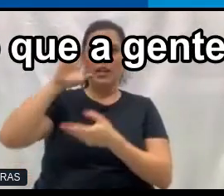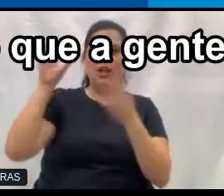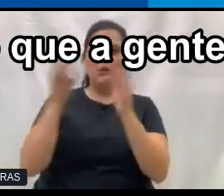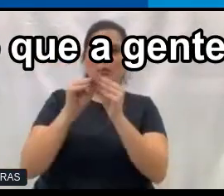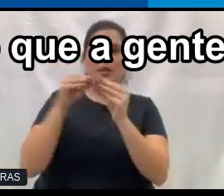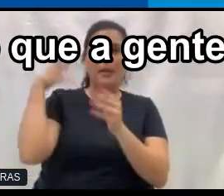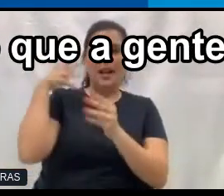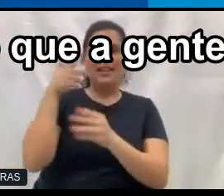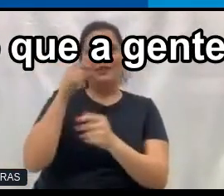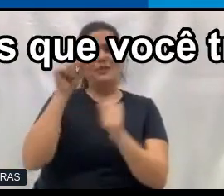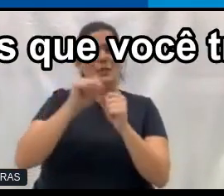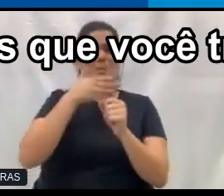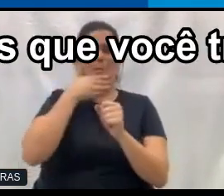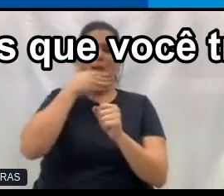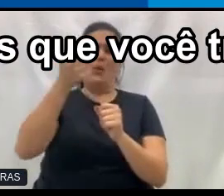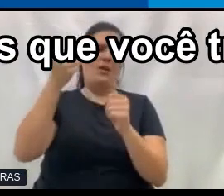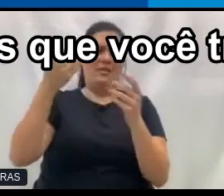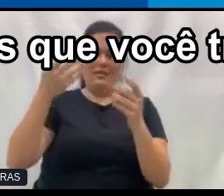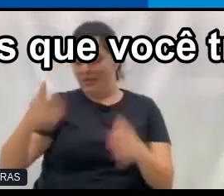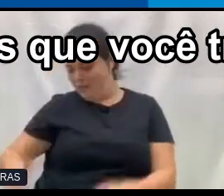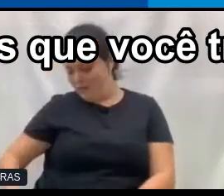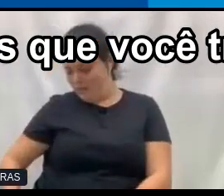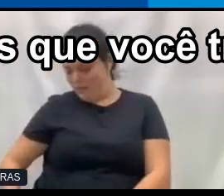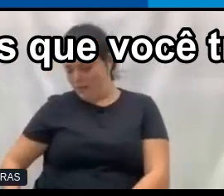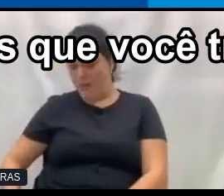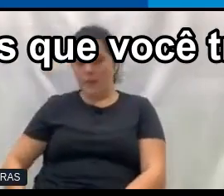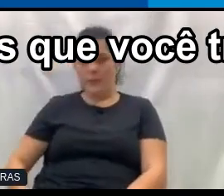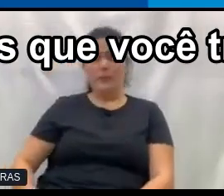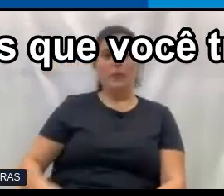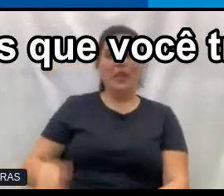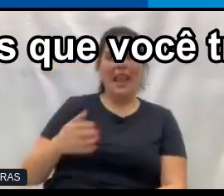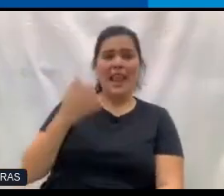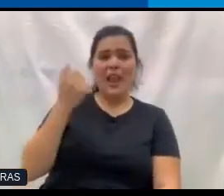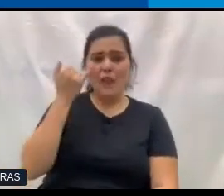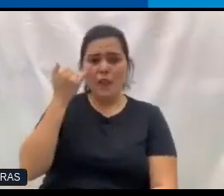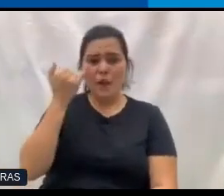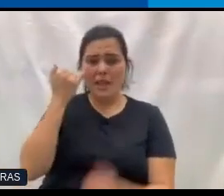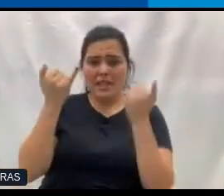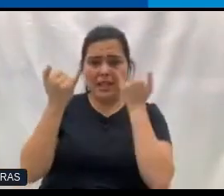a gente esperava, aquele monte de dados que você trouxe ali,